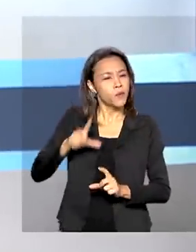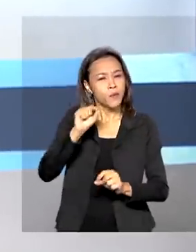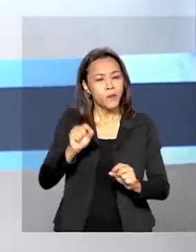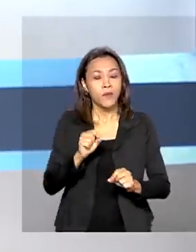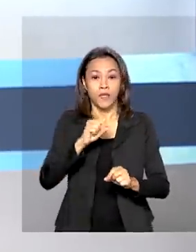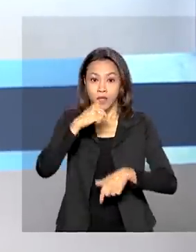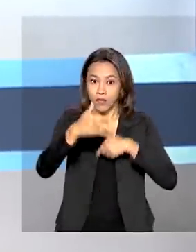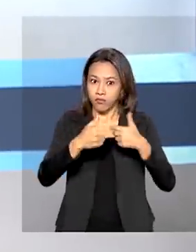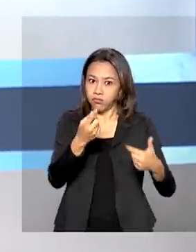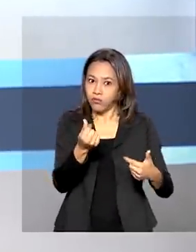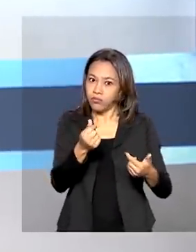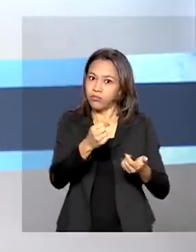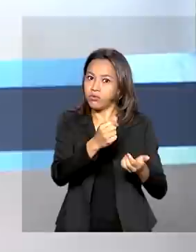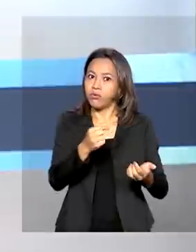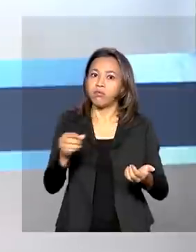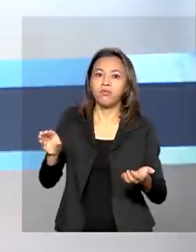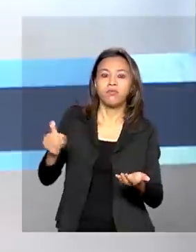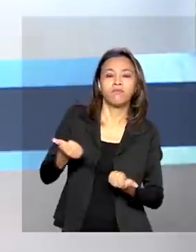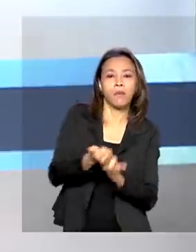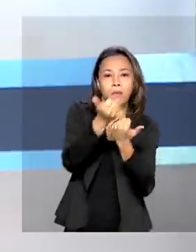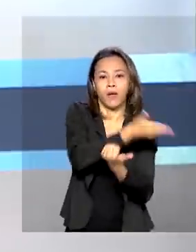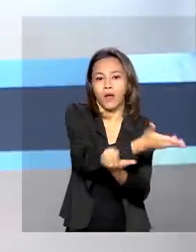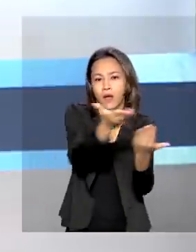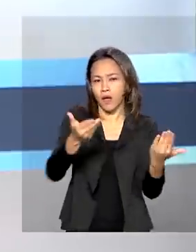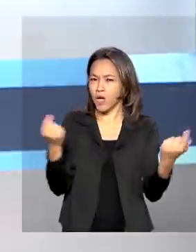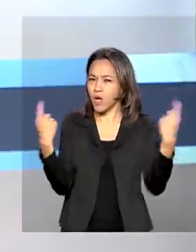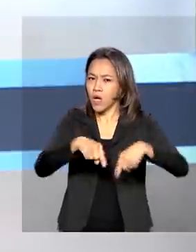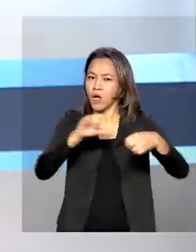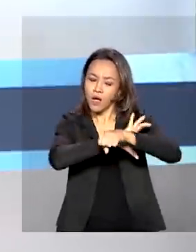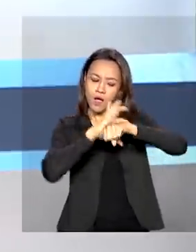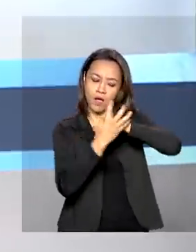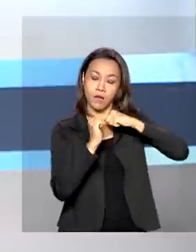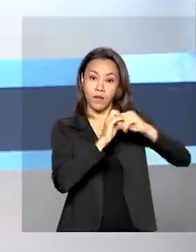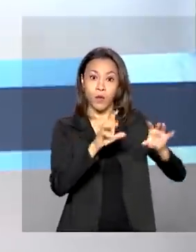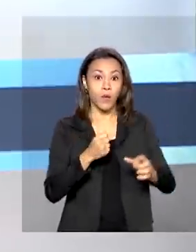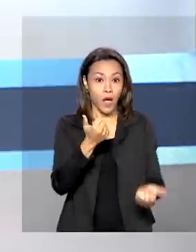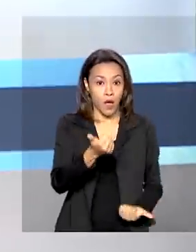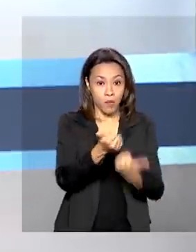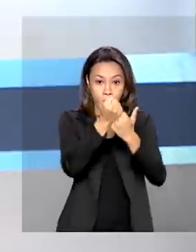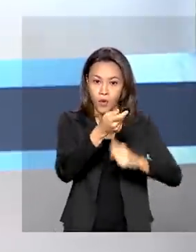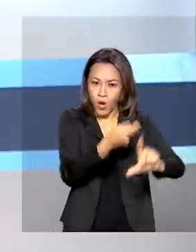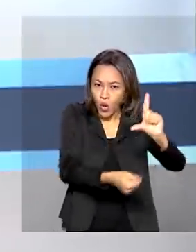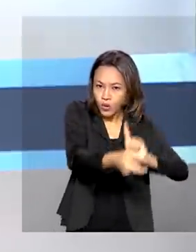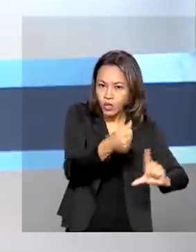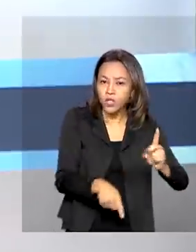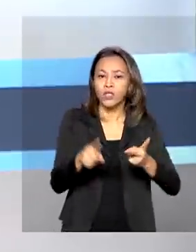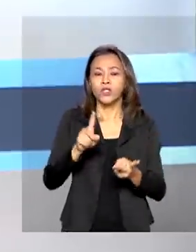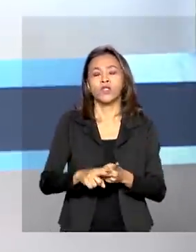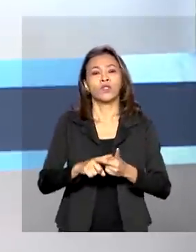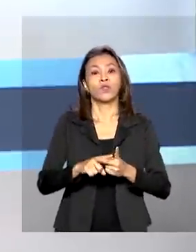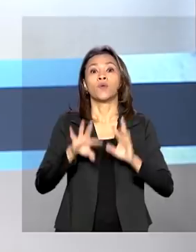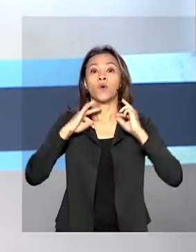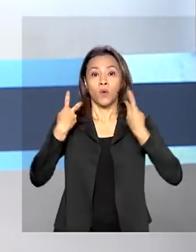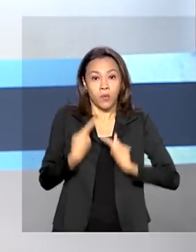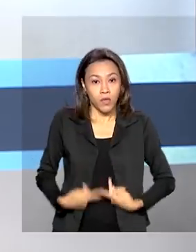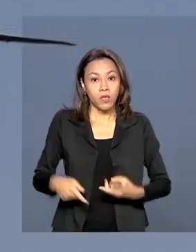enfrentamento à pandemia. Entre os pedidos que podem ser feitos estão apoio logístico, recursos humanos e materiais.